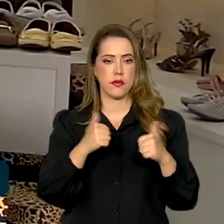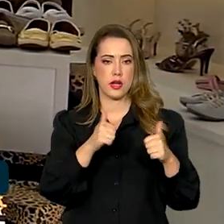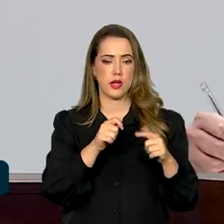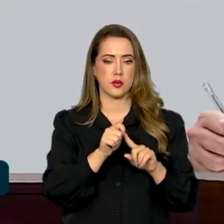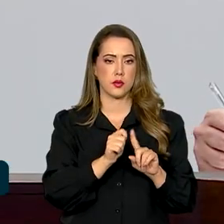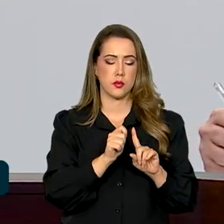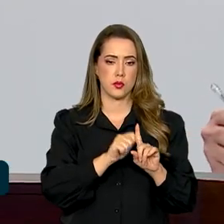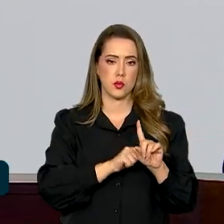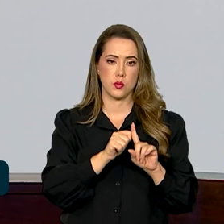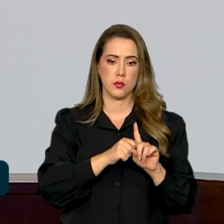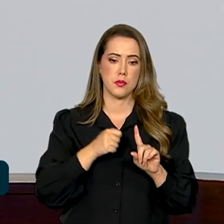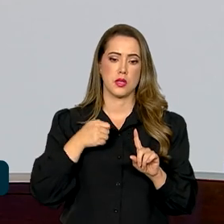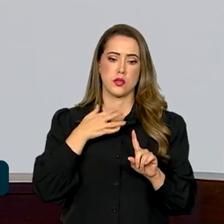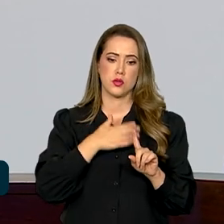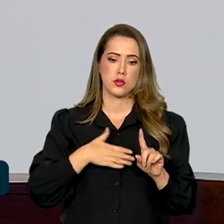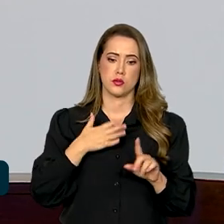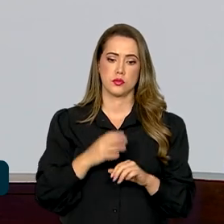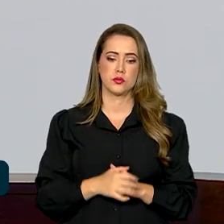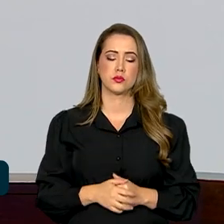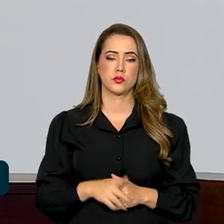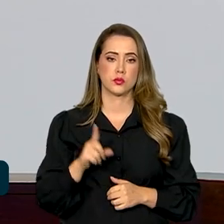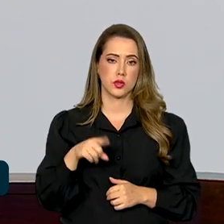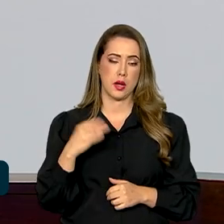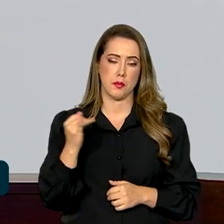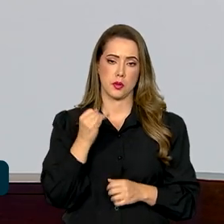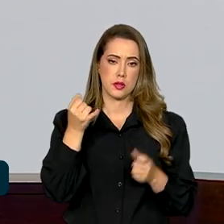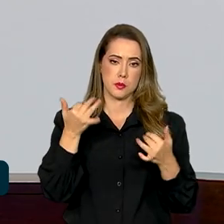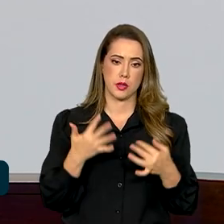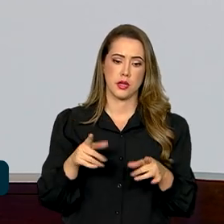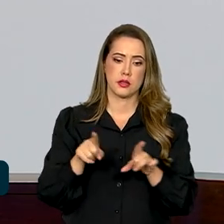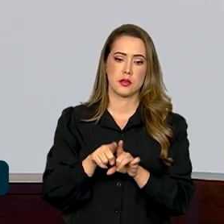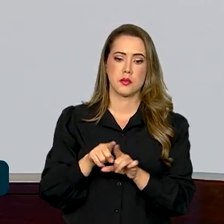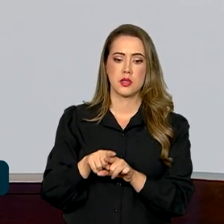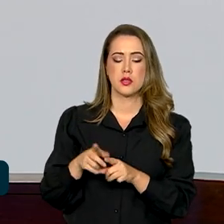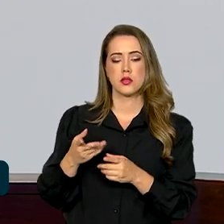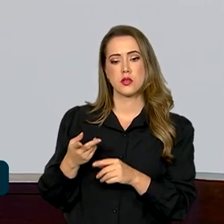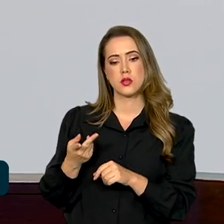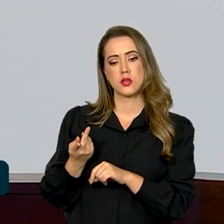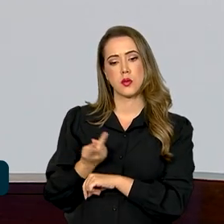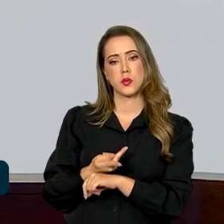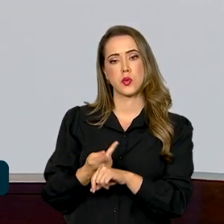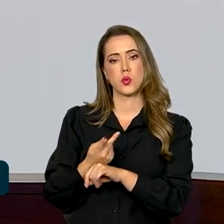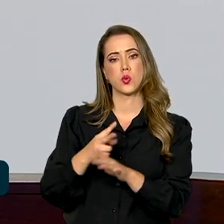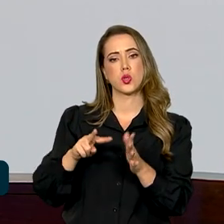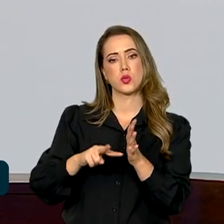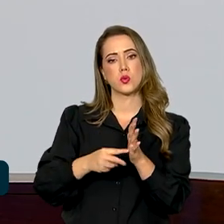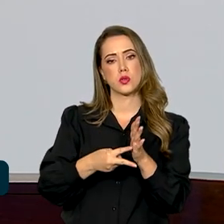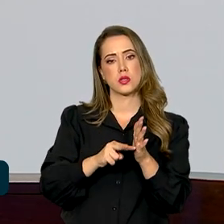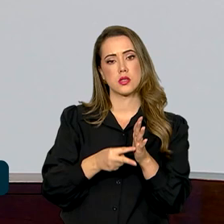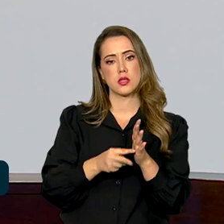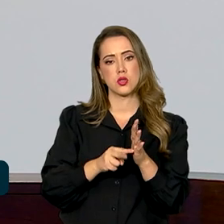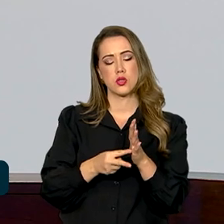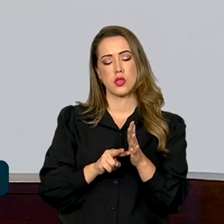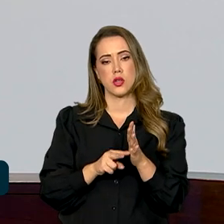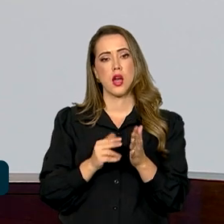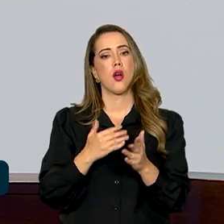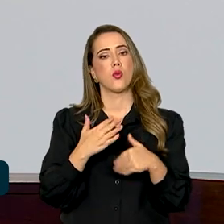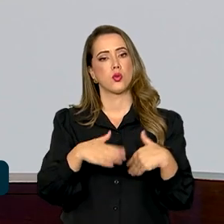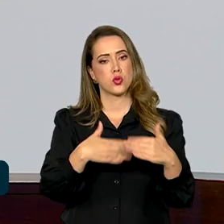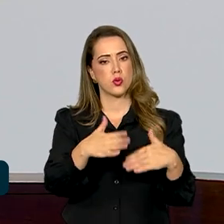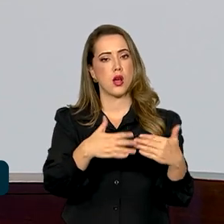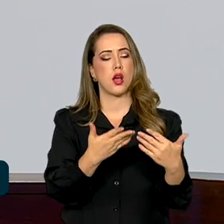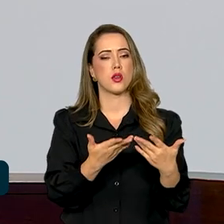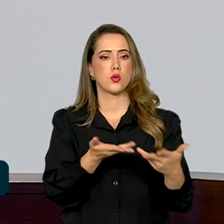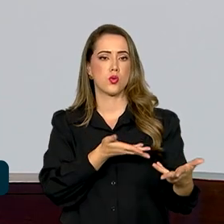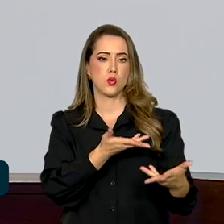agosto. Espero que impacte também que a busca dos sindicatos preservar o piso salarial na